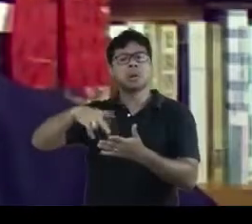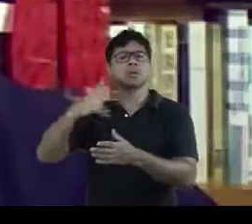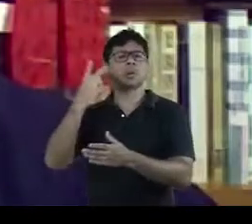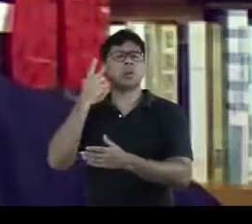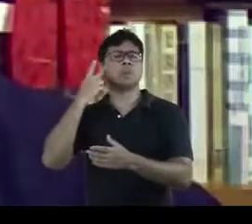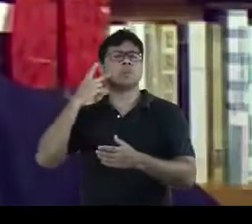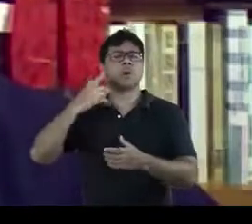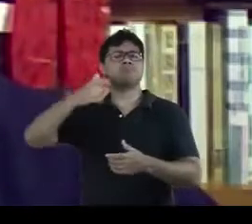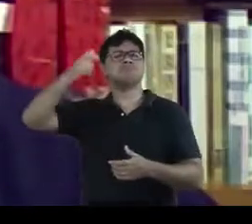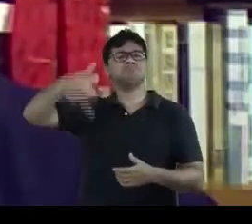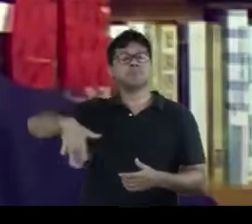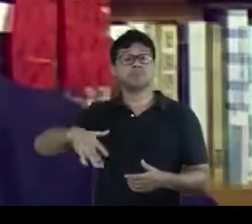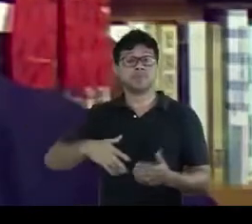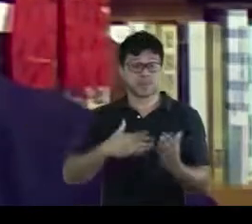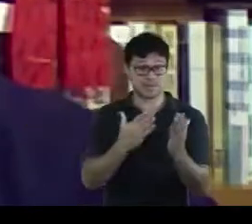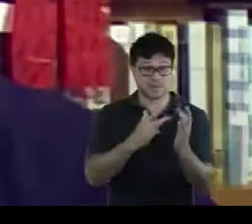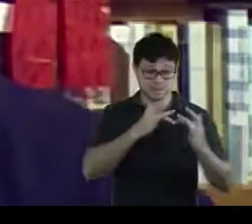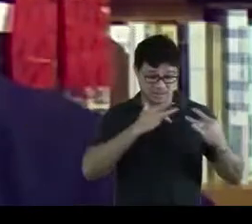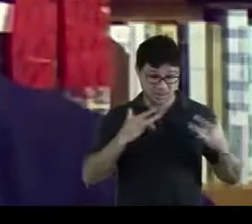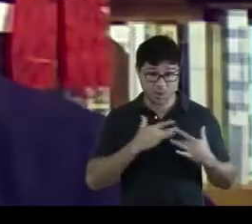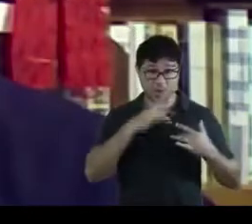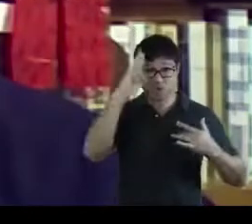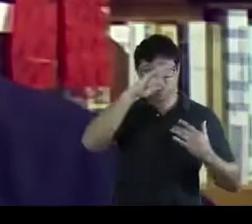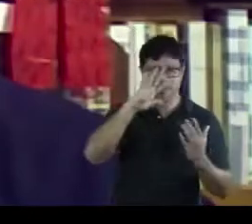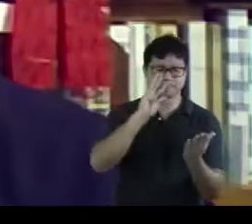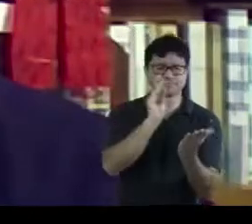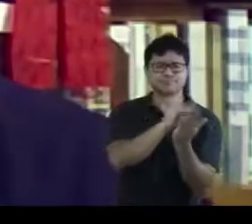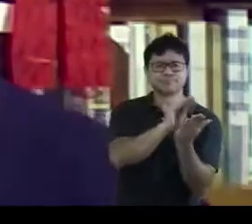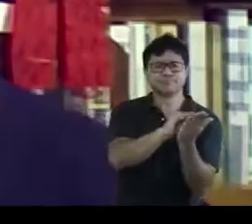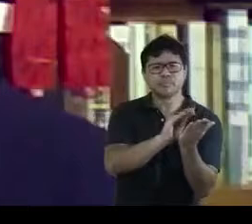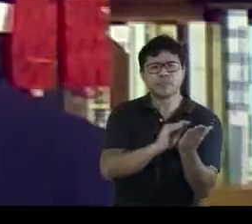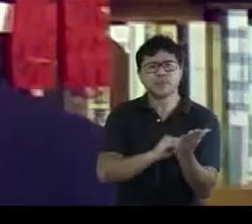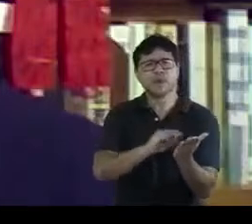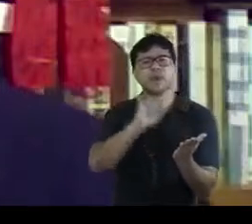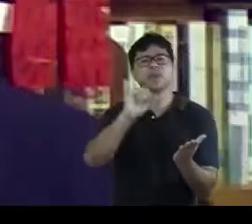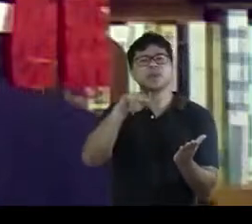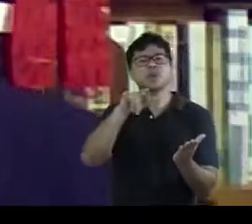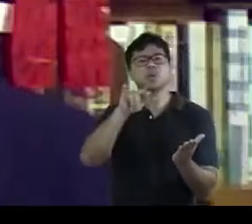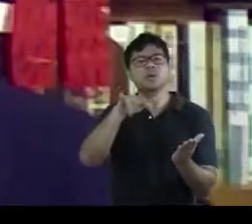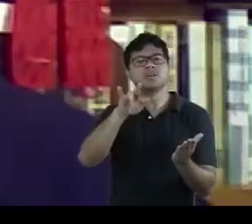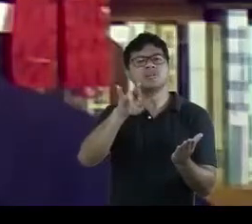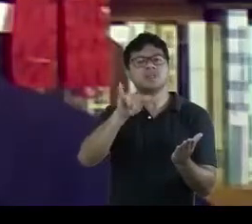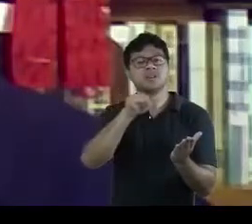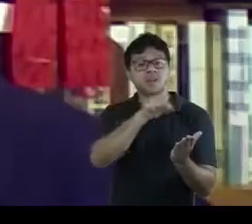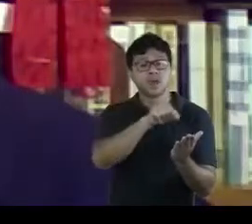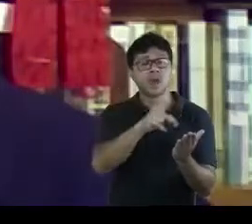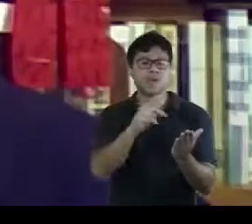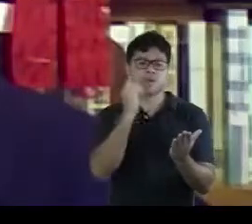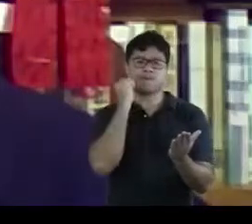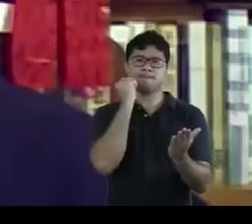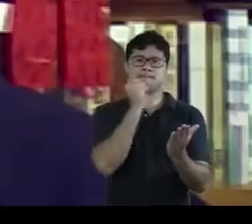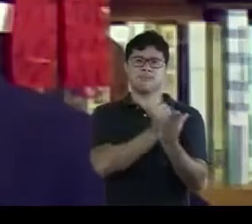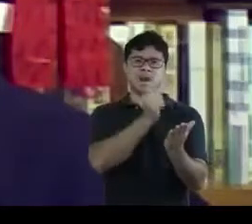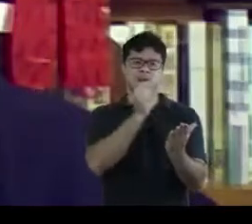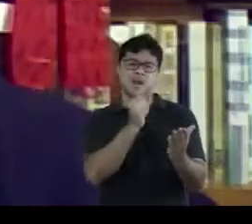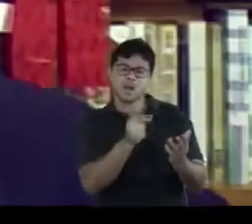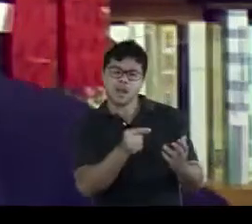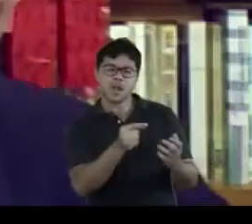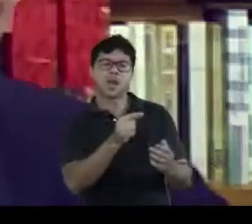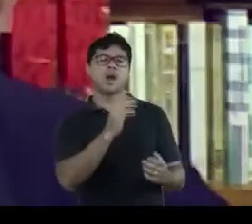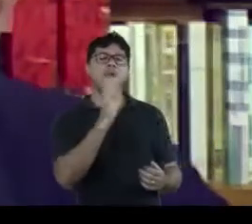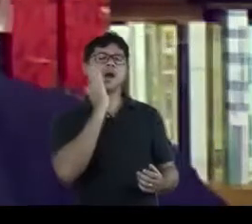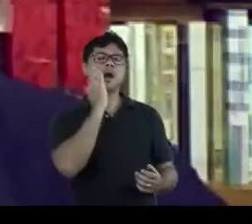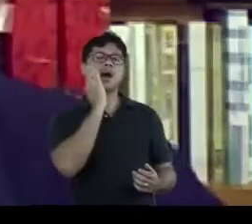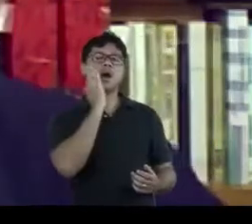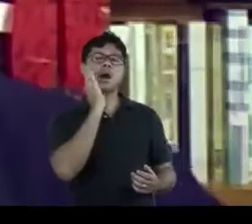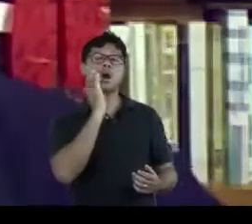comum. O romance foi impresso na Société Typographie Belgique. Essa marca permite desvendar um dos